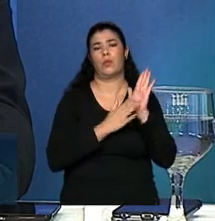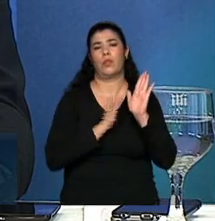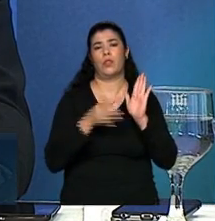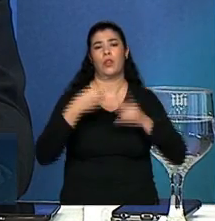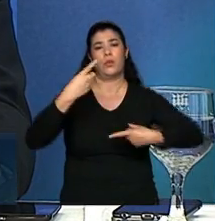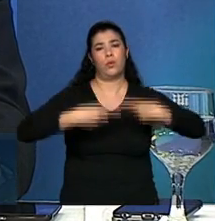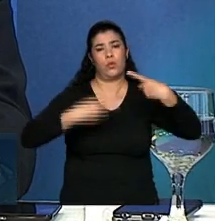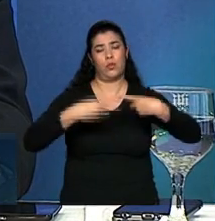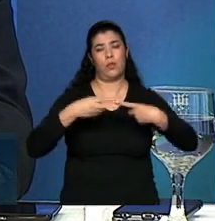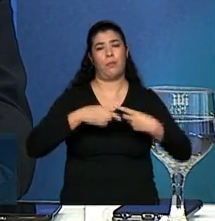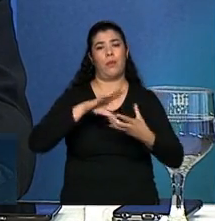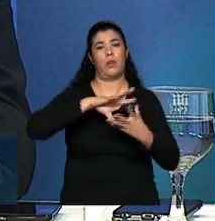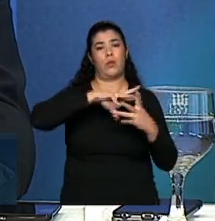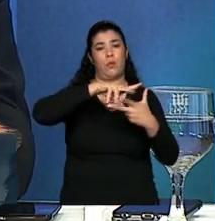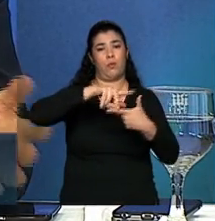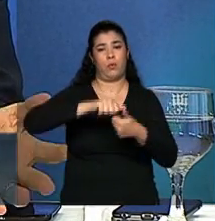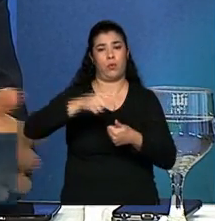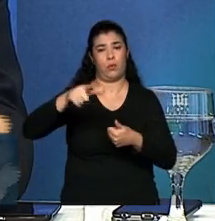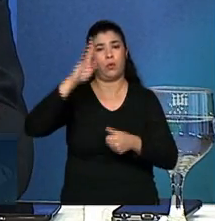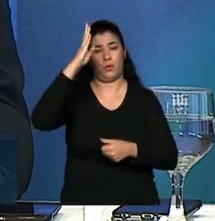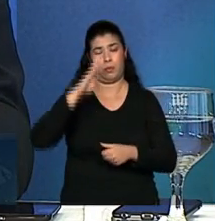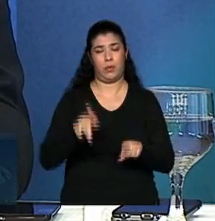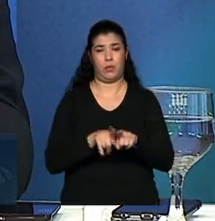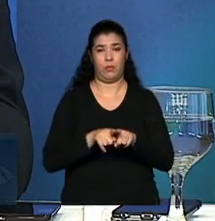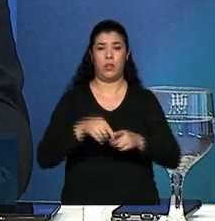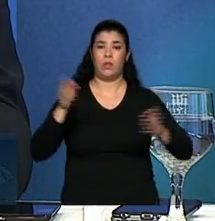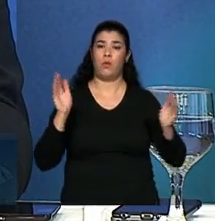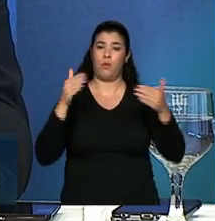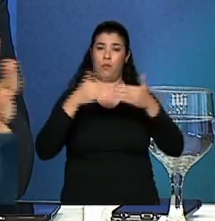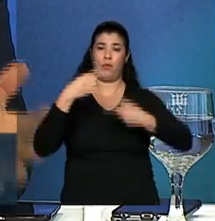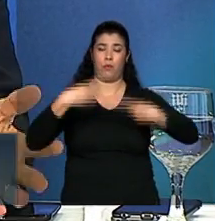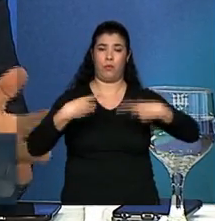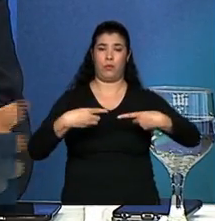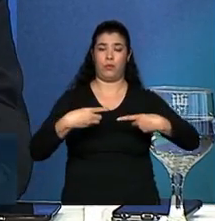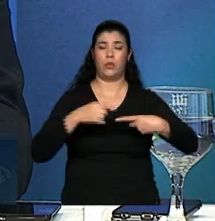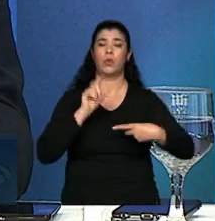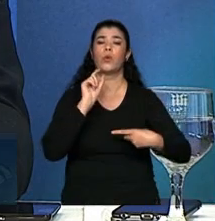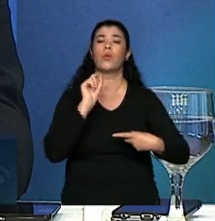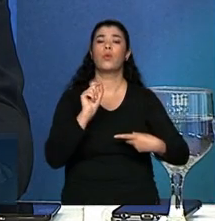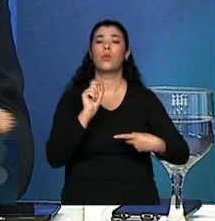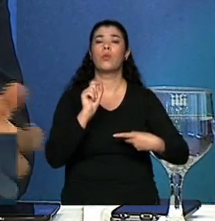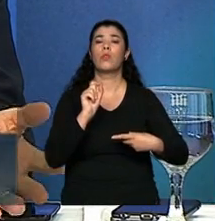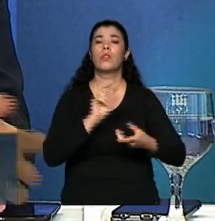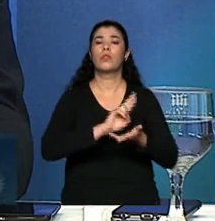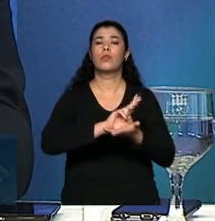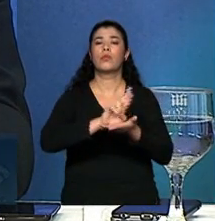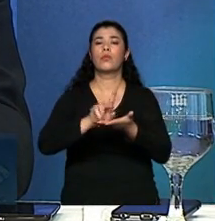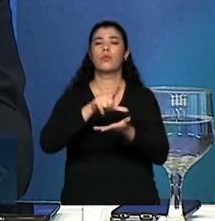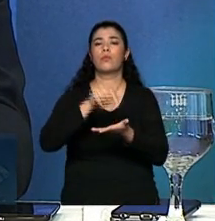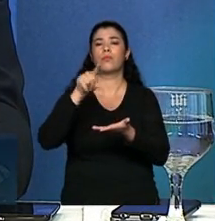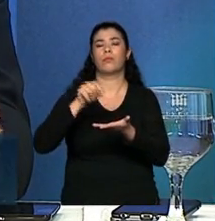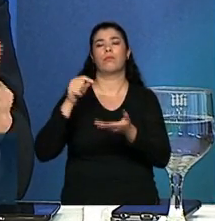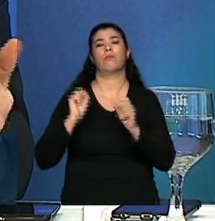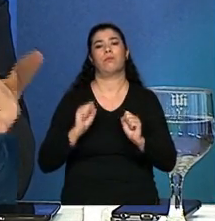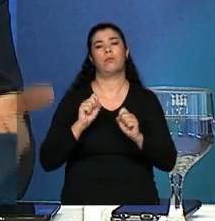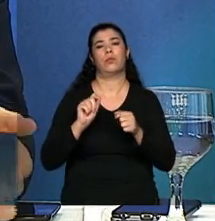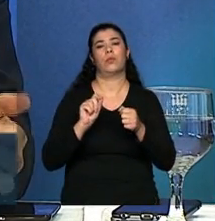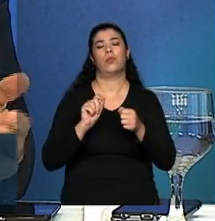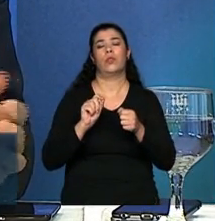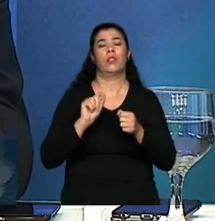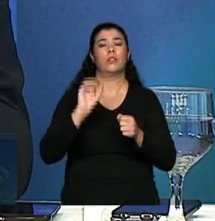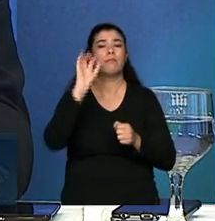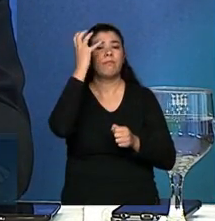debate internacional e também no Brasil e é isso que o fórum vai discutir. que formas que você pode fazer que